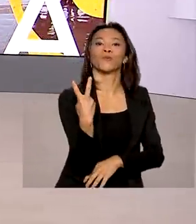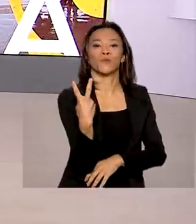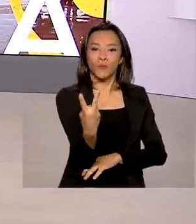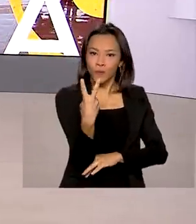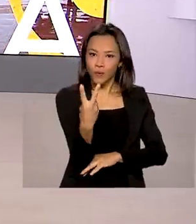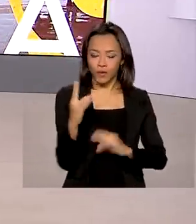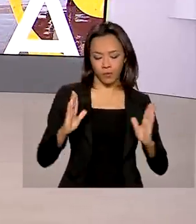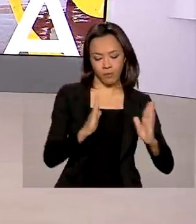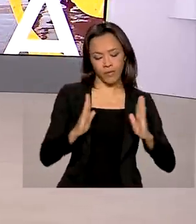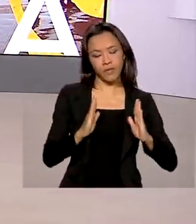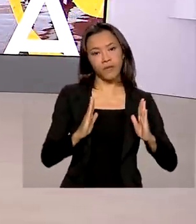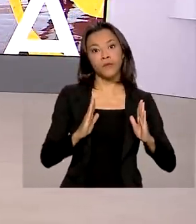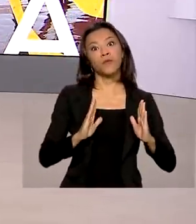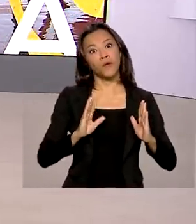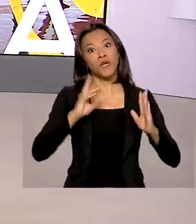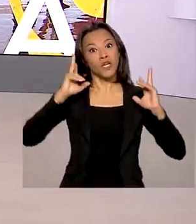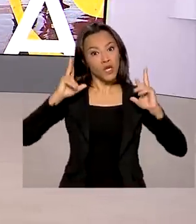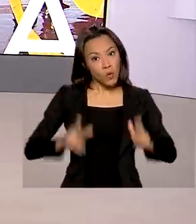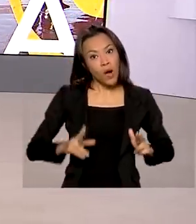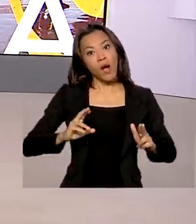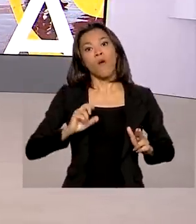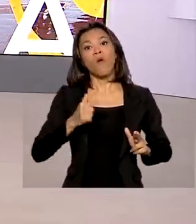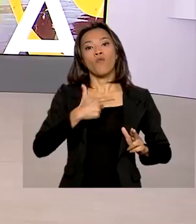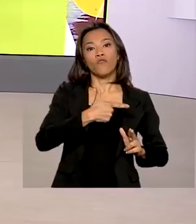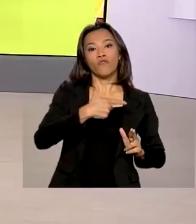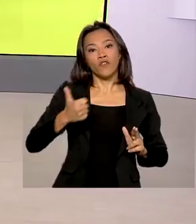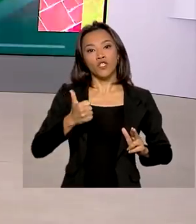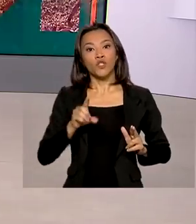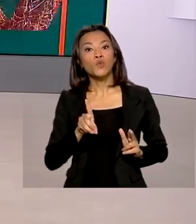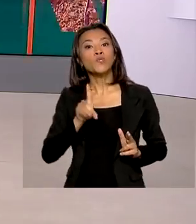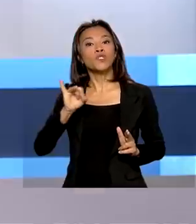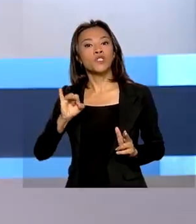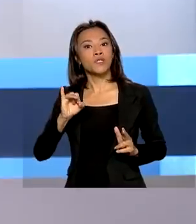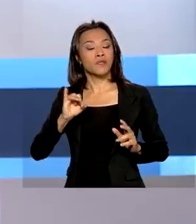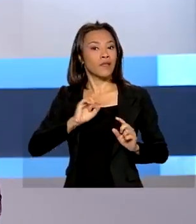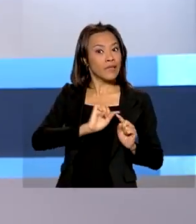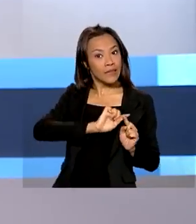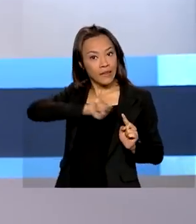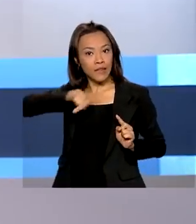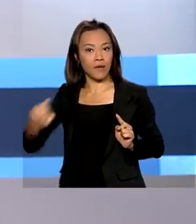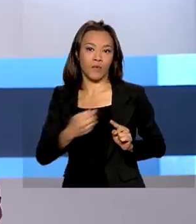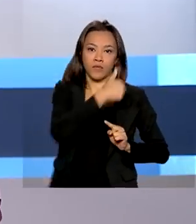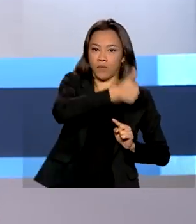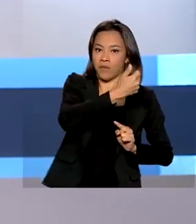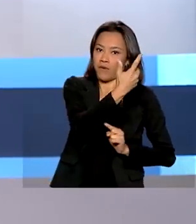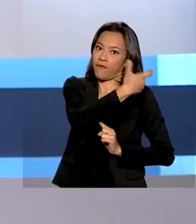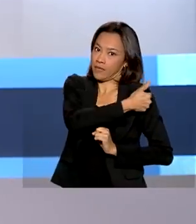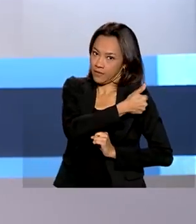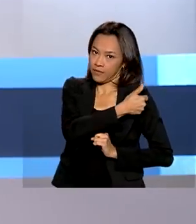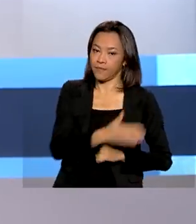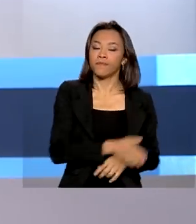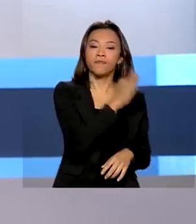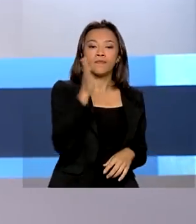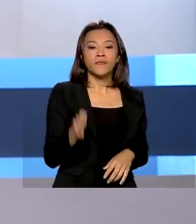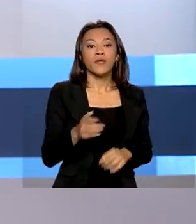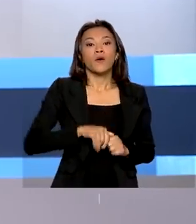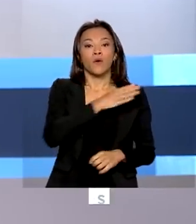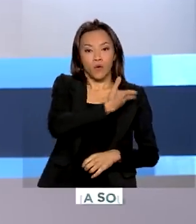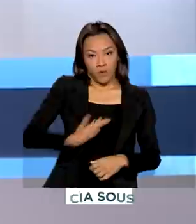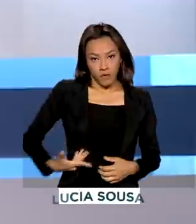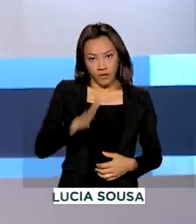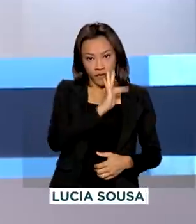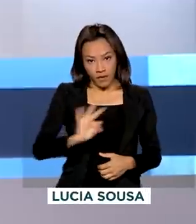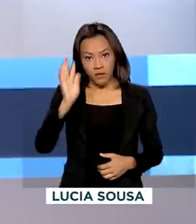com um intervalo maior ou igual a 21 dias após a primeira. E o governo federal também destinou mais